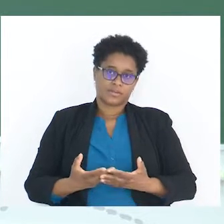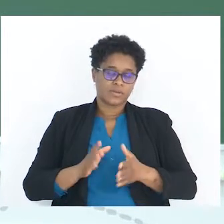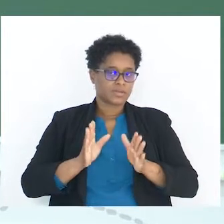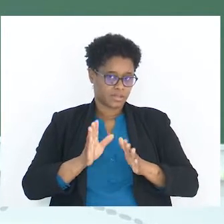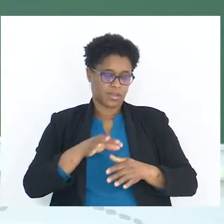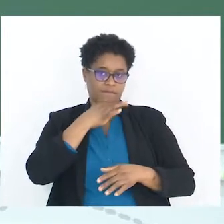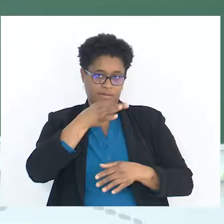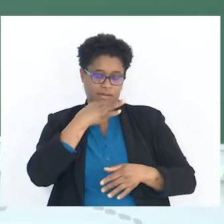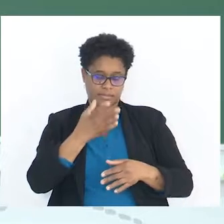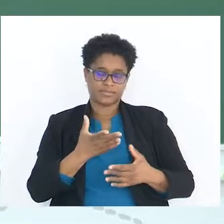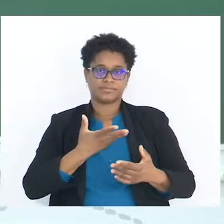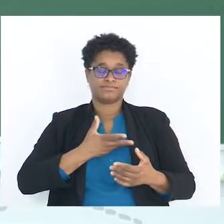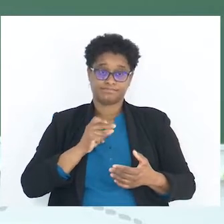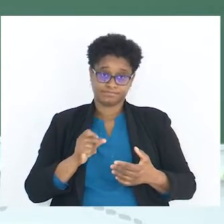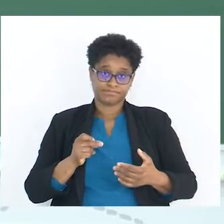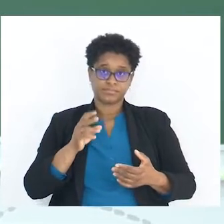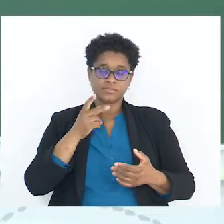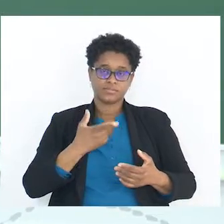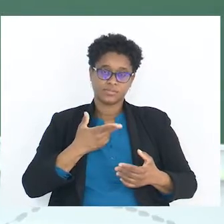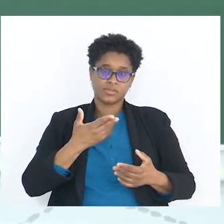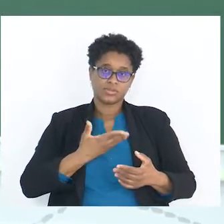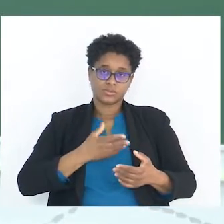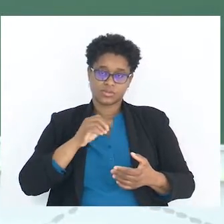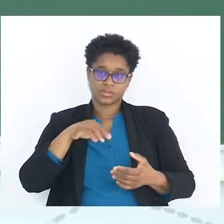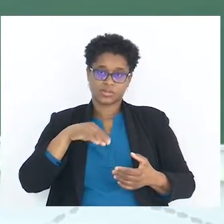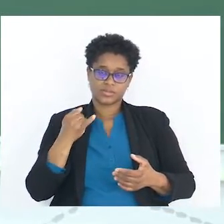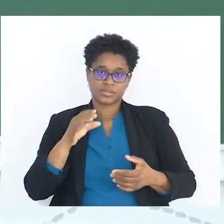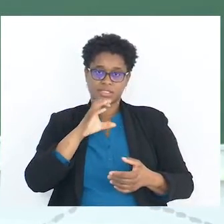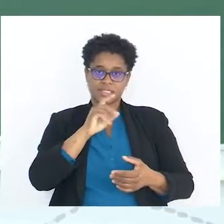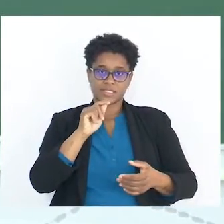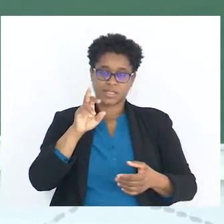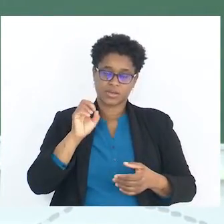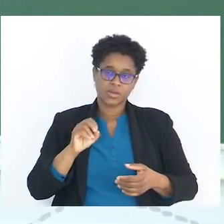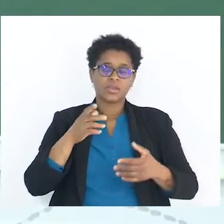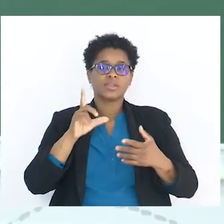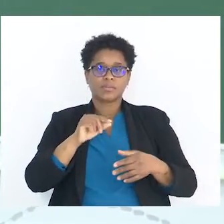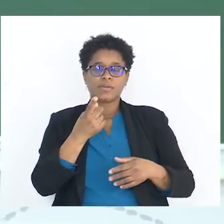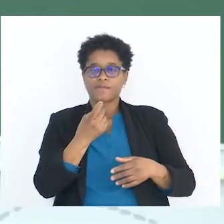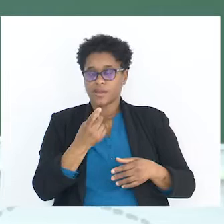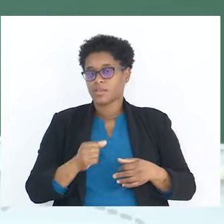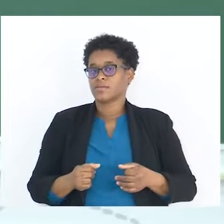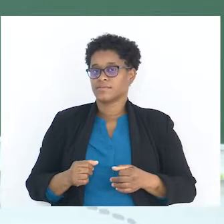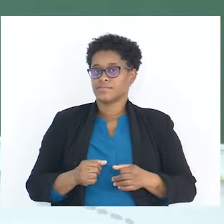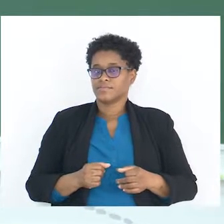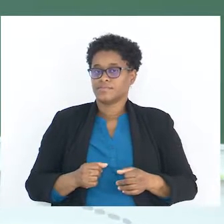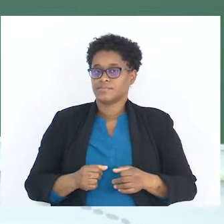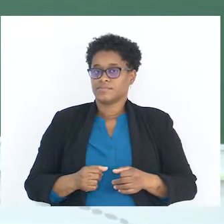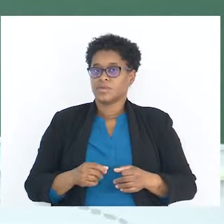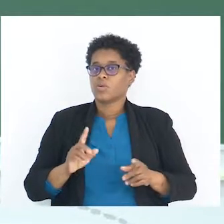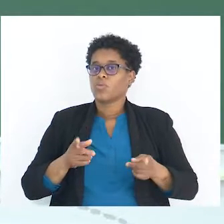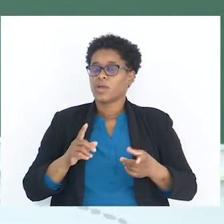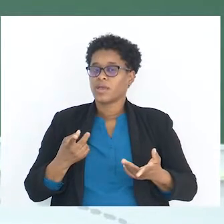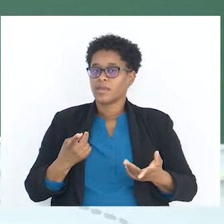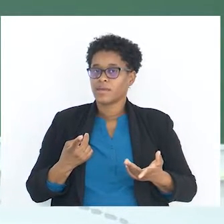Portanto, já falamos da dopamina, já falamos da serotonina. Então, falta-nos e